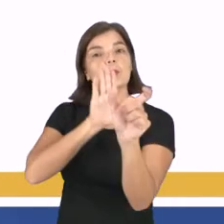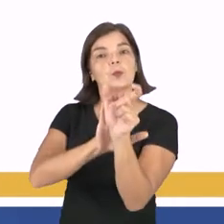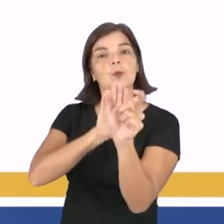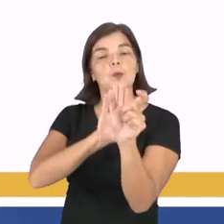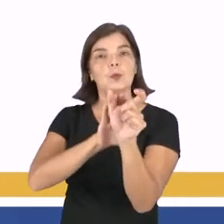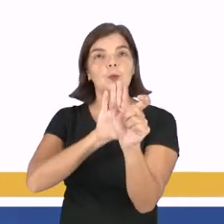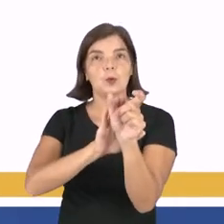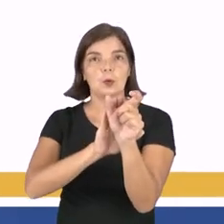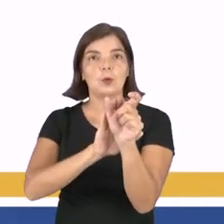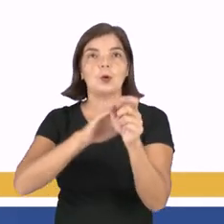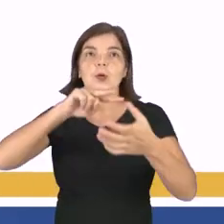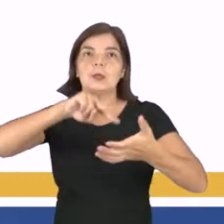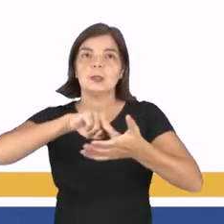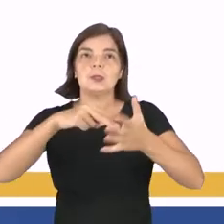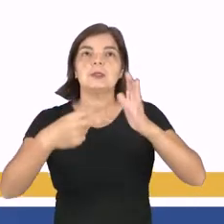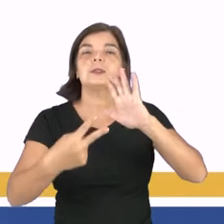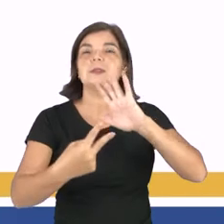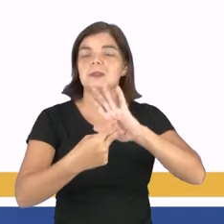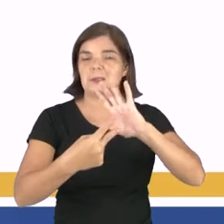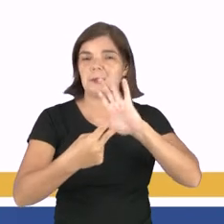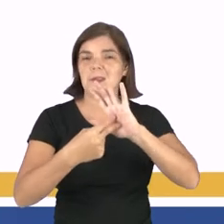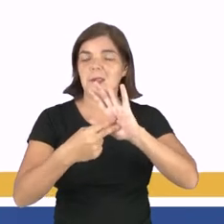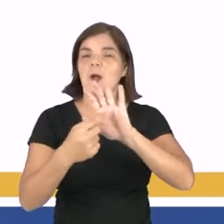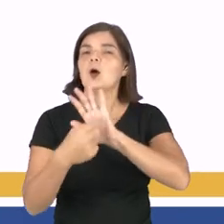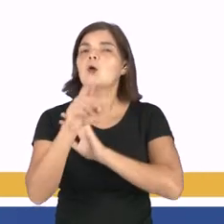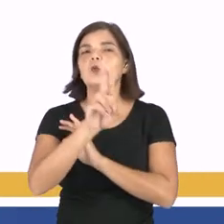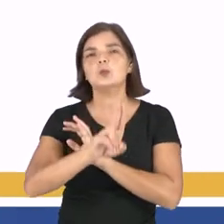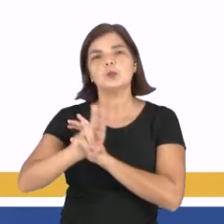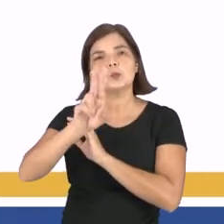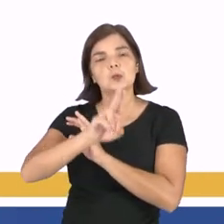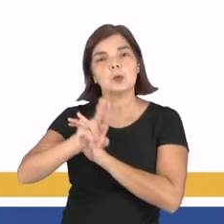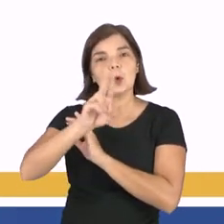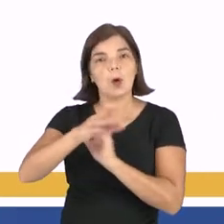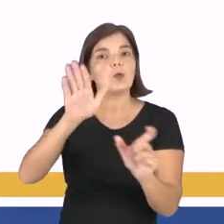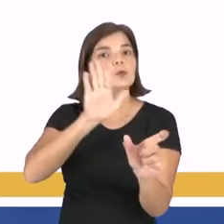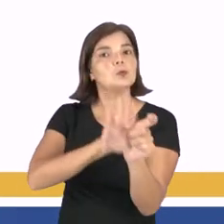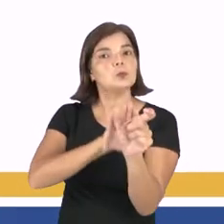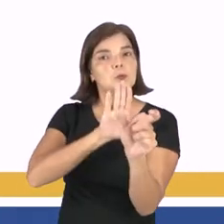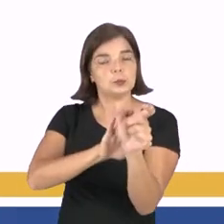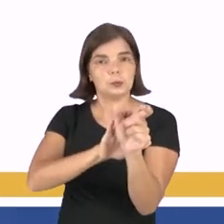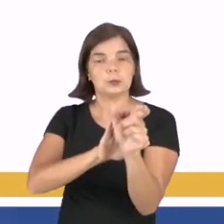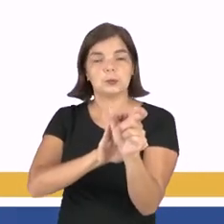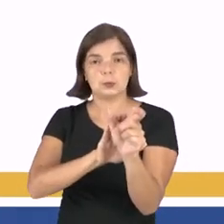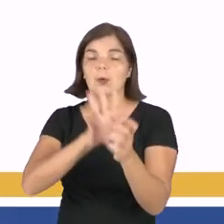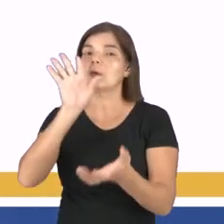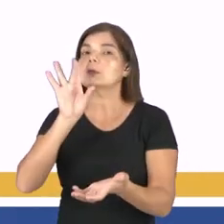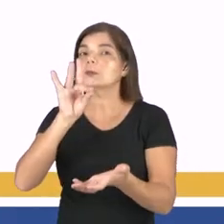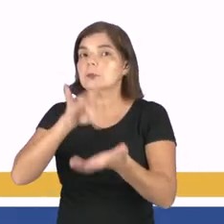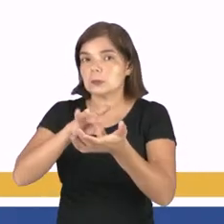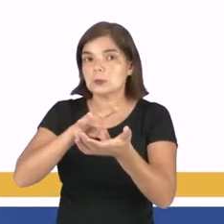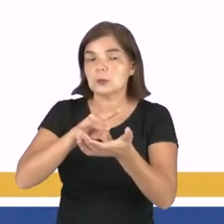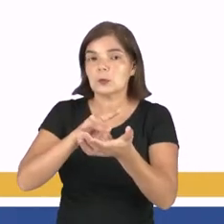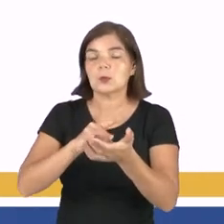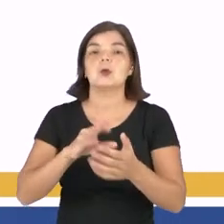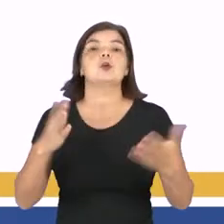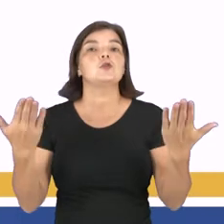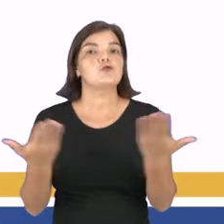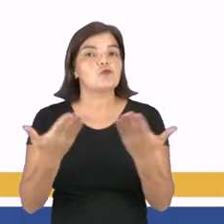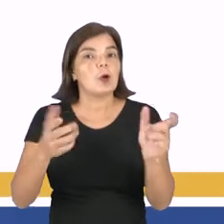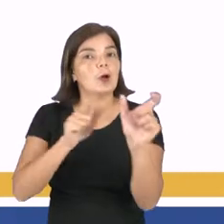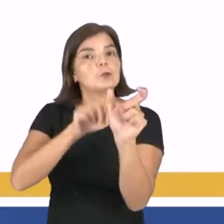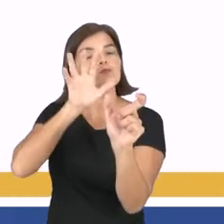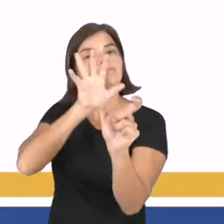denotativo, a palavra, a expressão é utilizada no seu sentido real, literal. No sentido